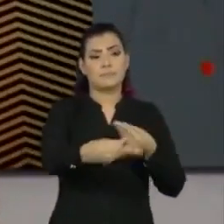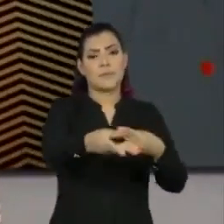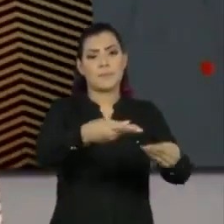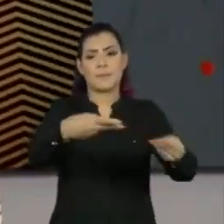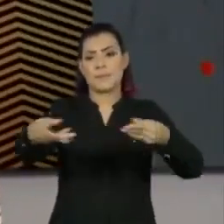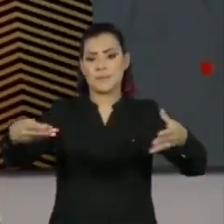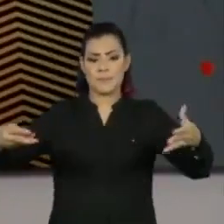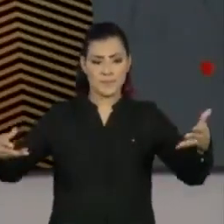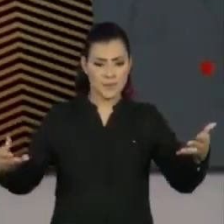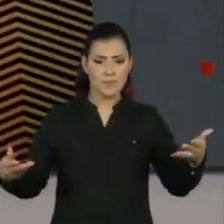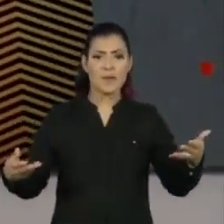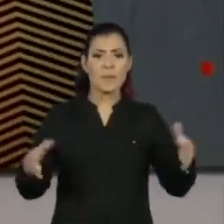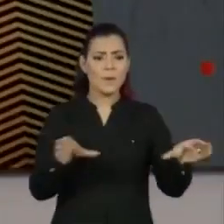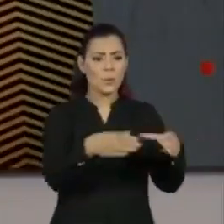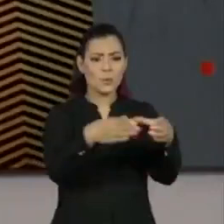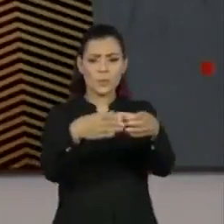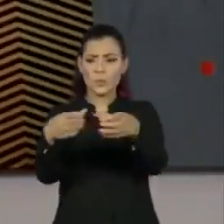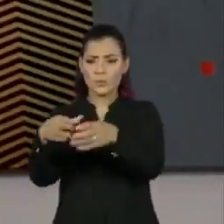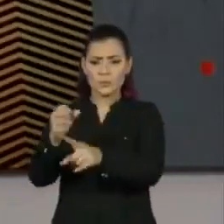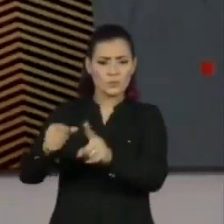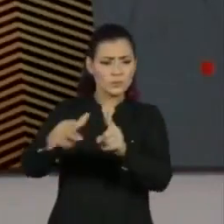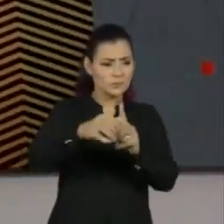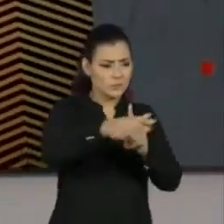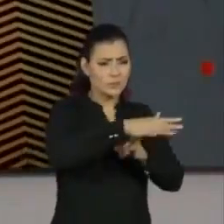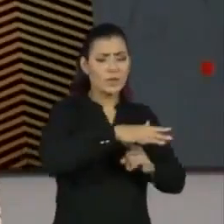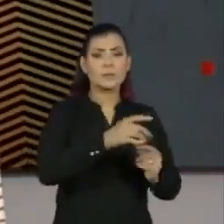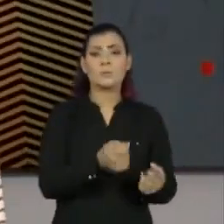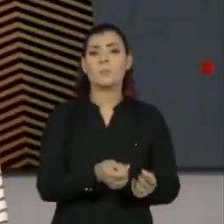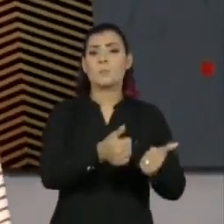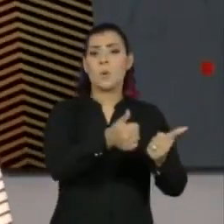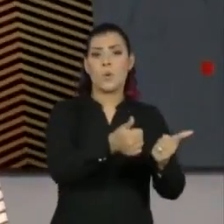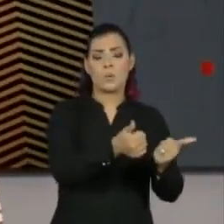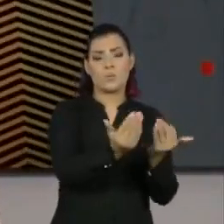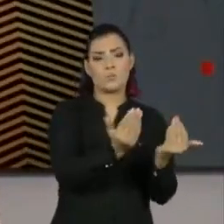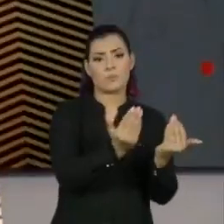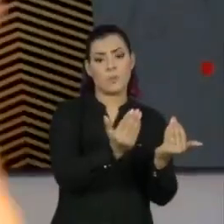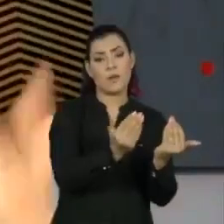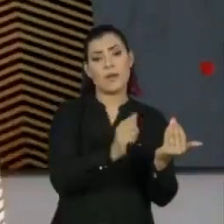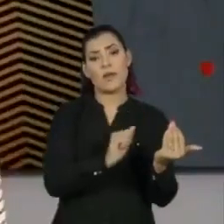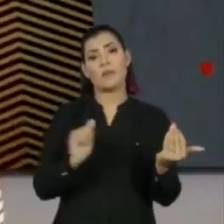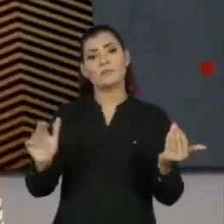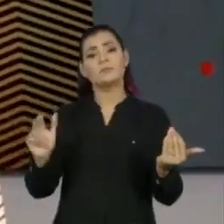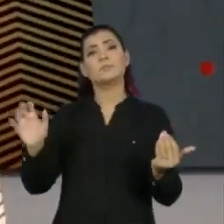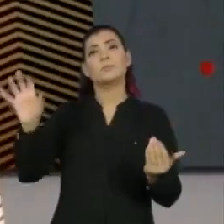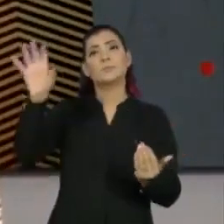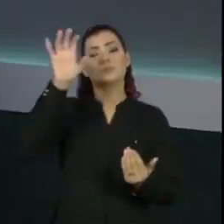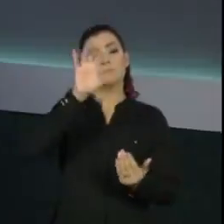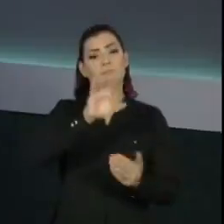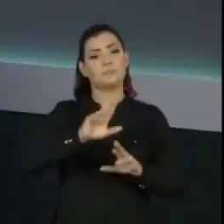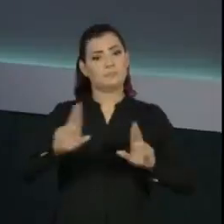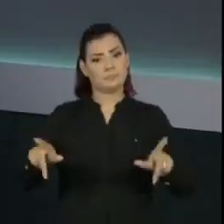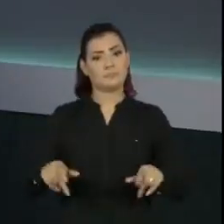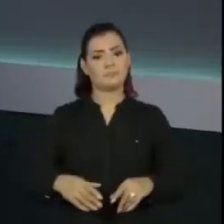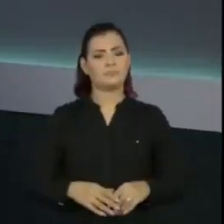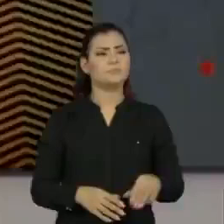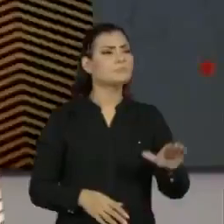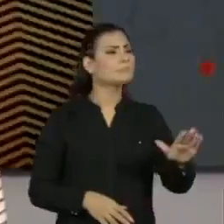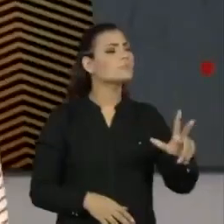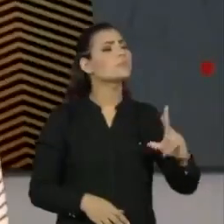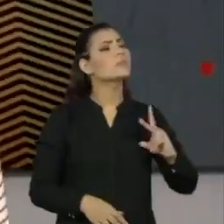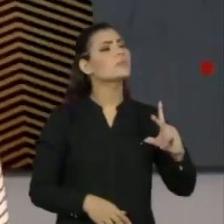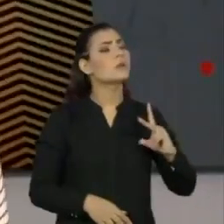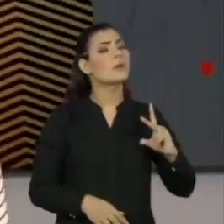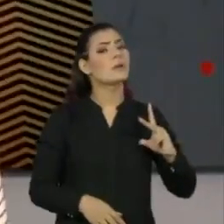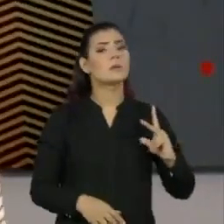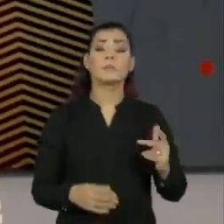dos grupos da sociedade civil é bem menor do que do Estado nas suas diferentes esferas. E o setor privado?